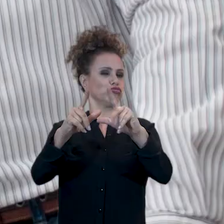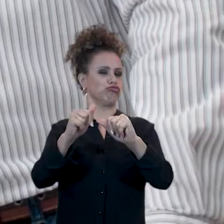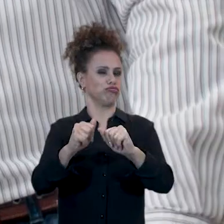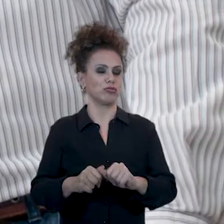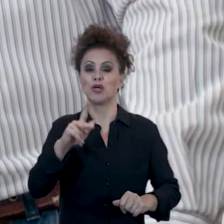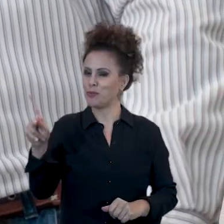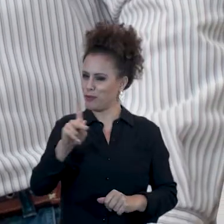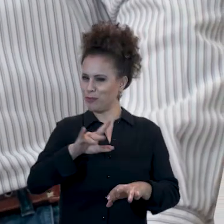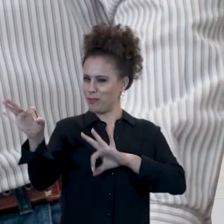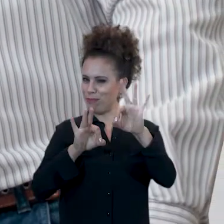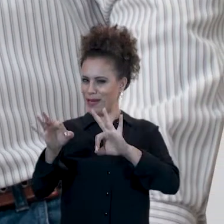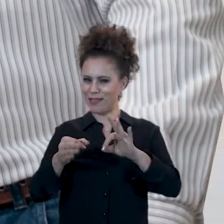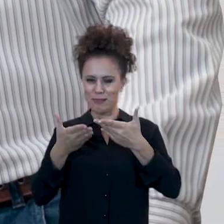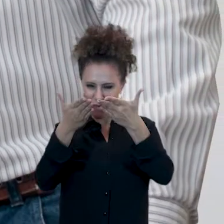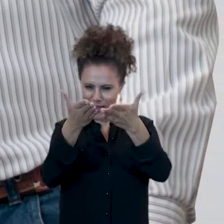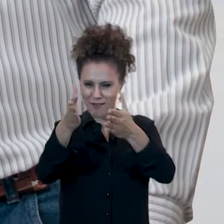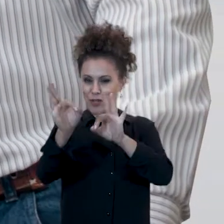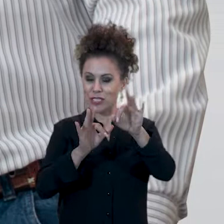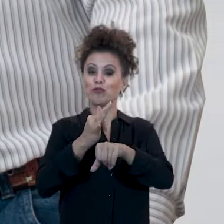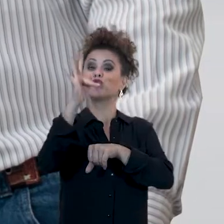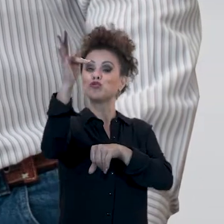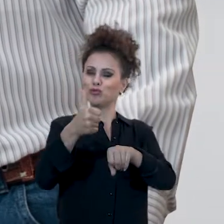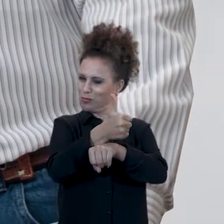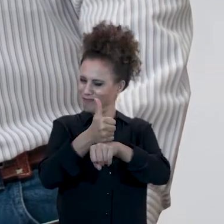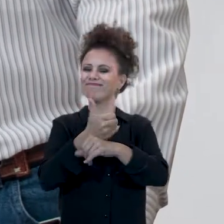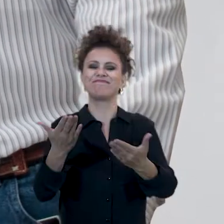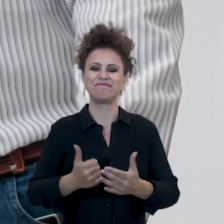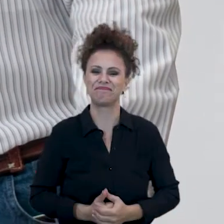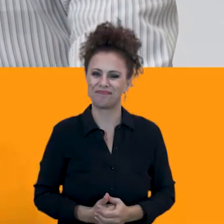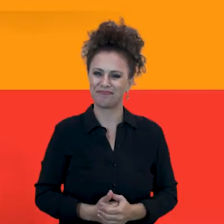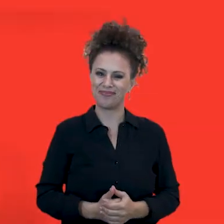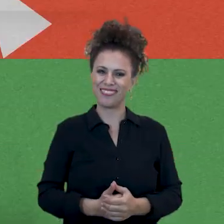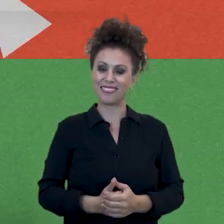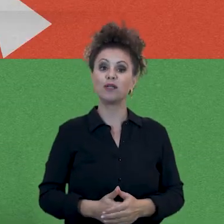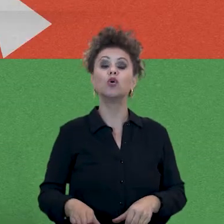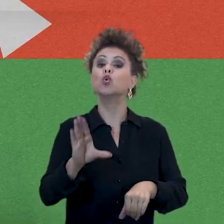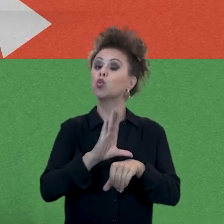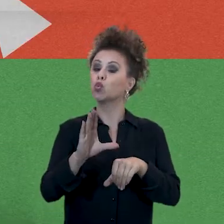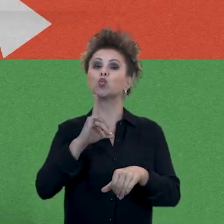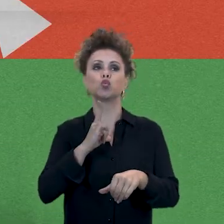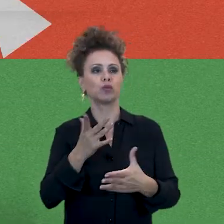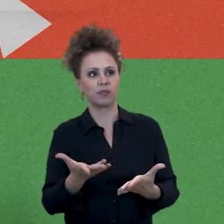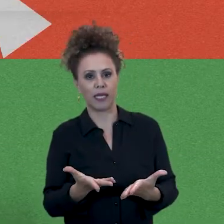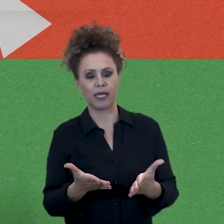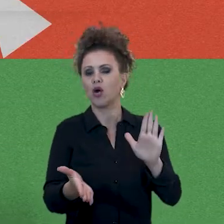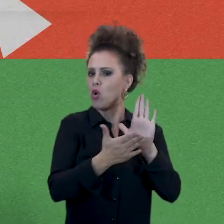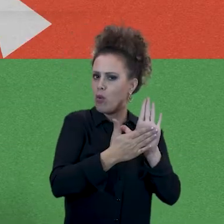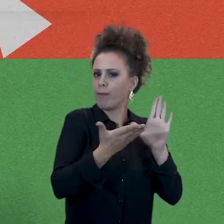assunto. Nossos professores estão prontos para preparar você para sua carreira. O curso, ele tem essa